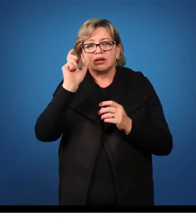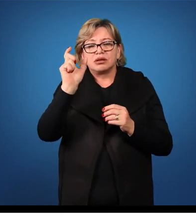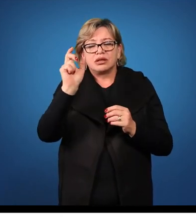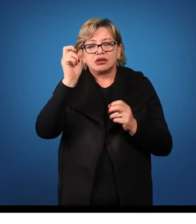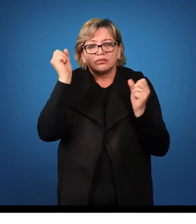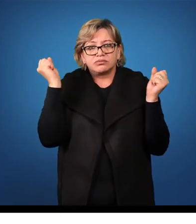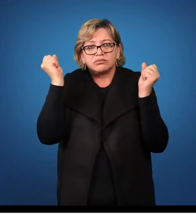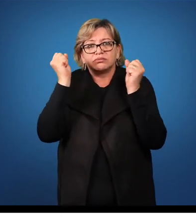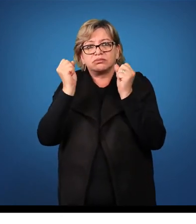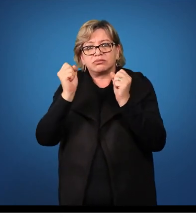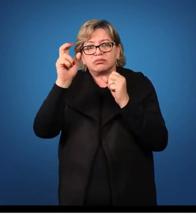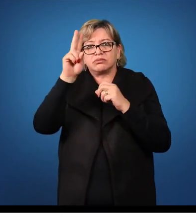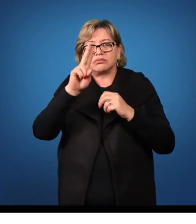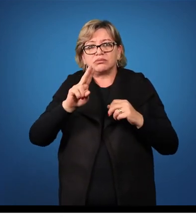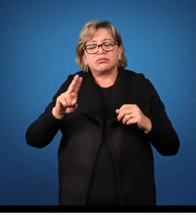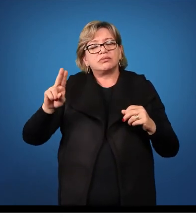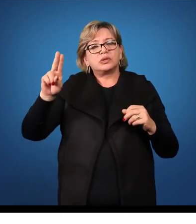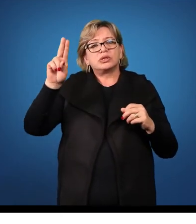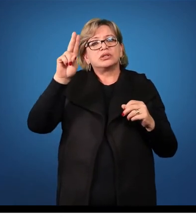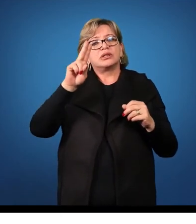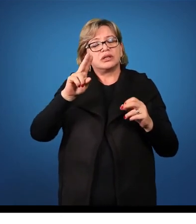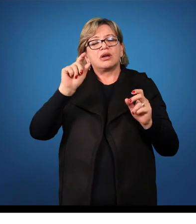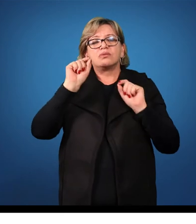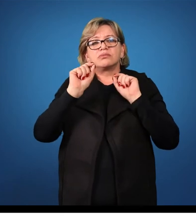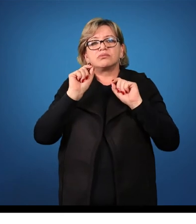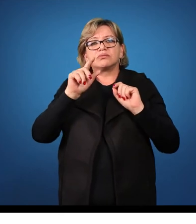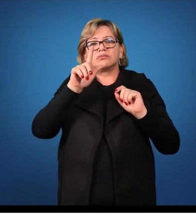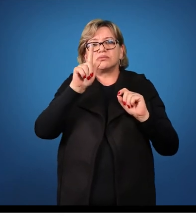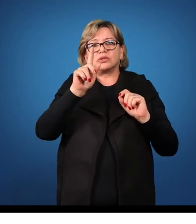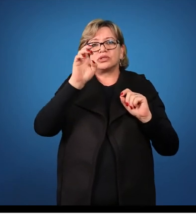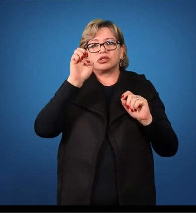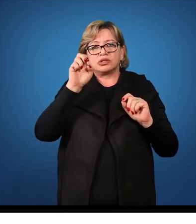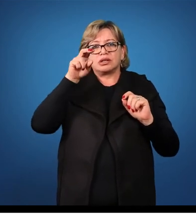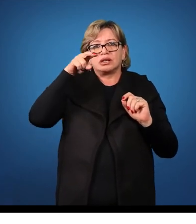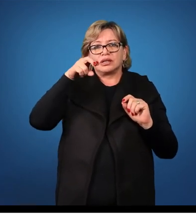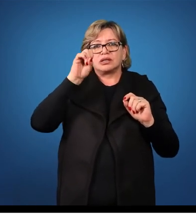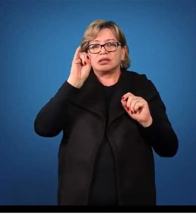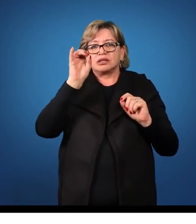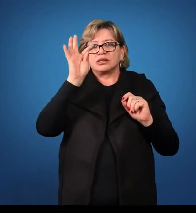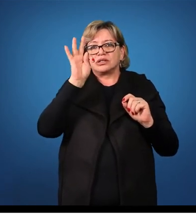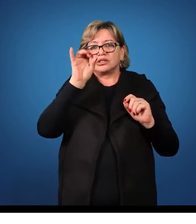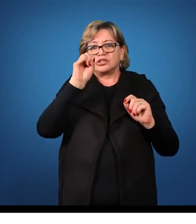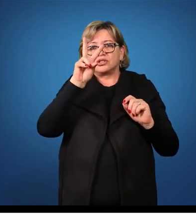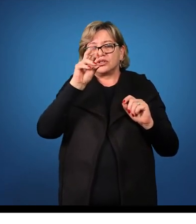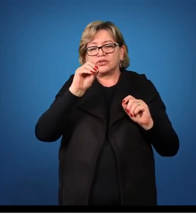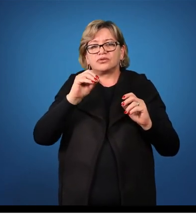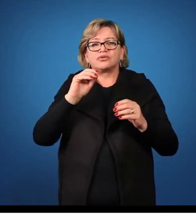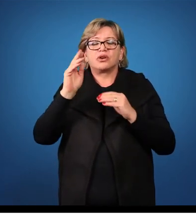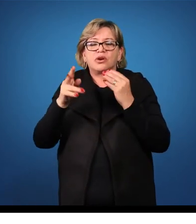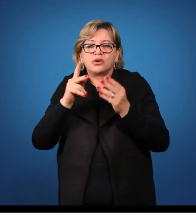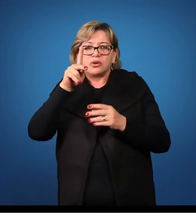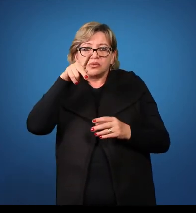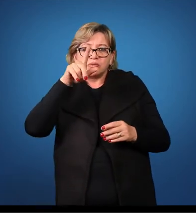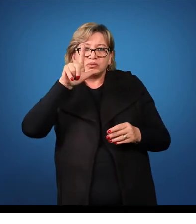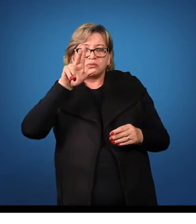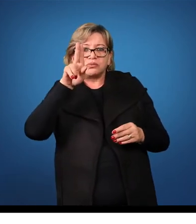podem formar, formam o genitivo plural